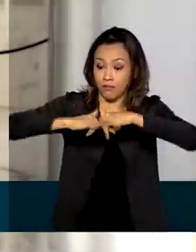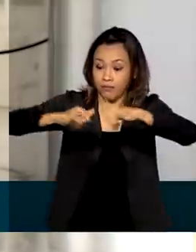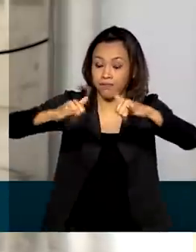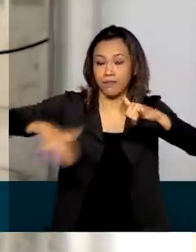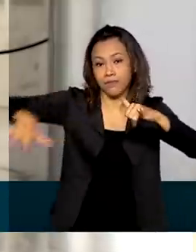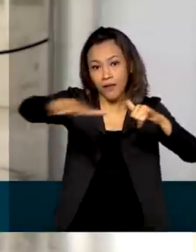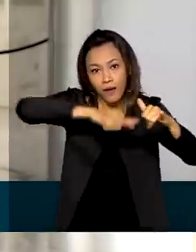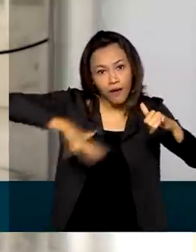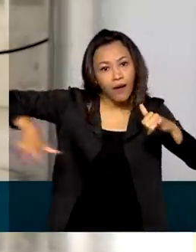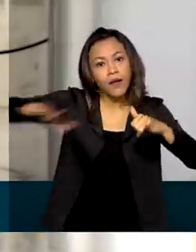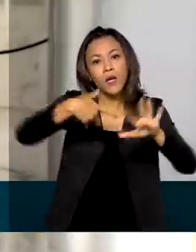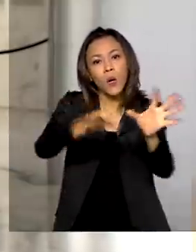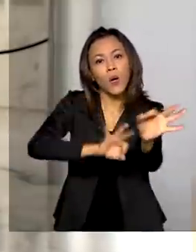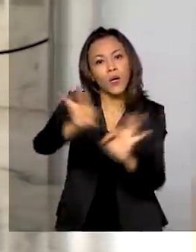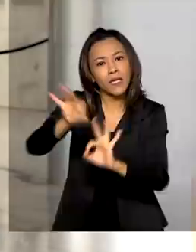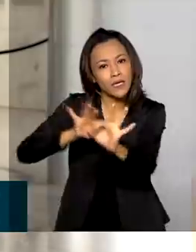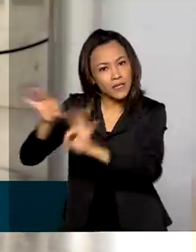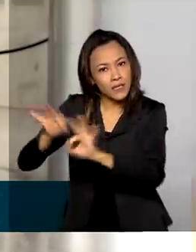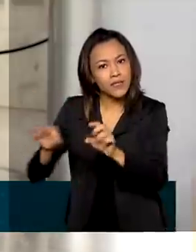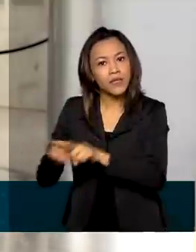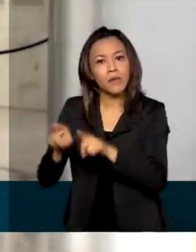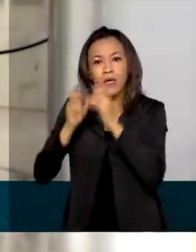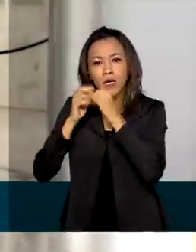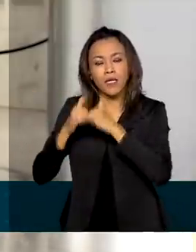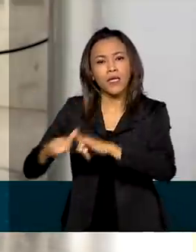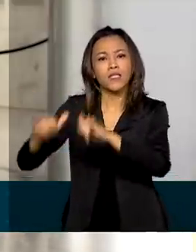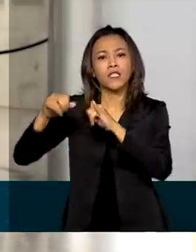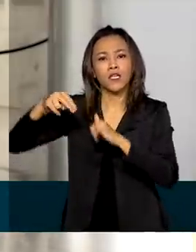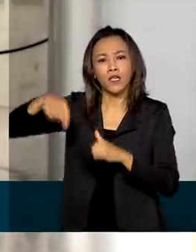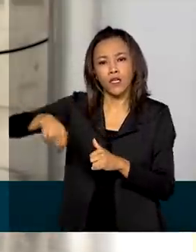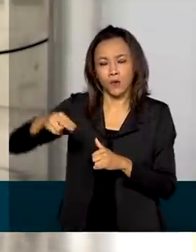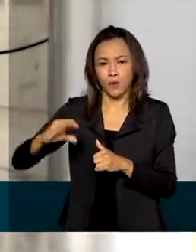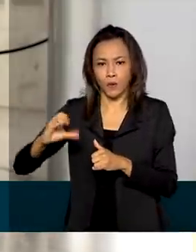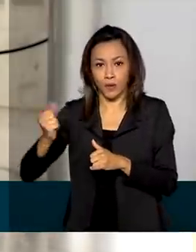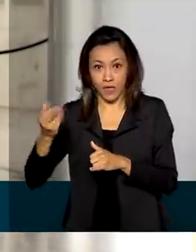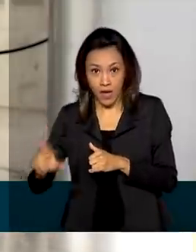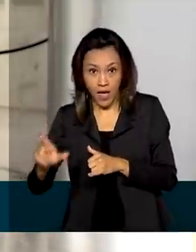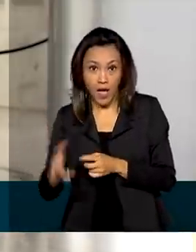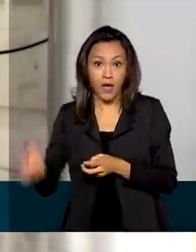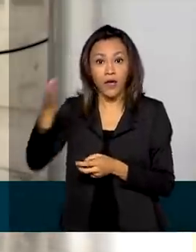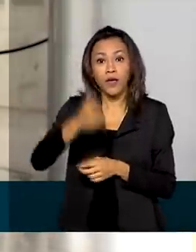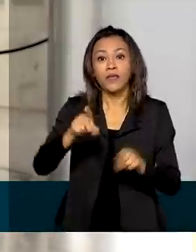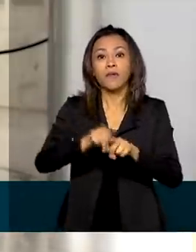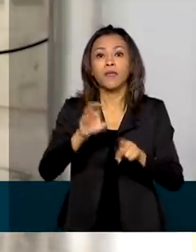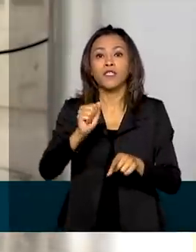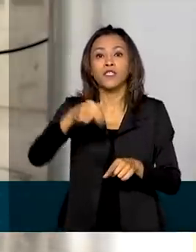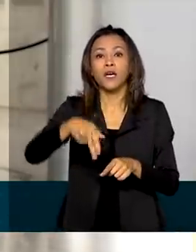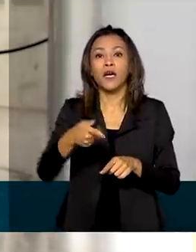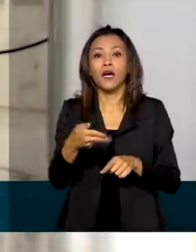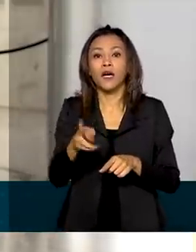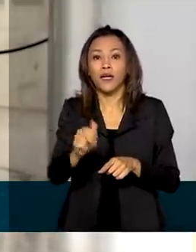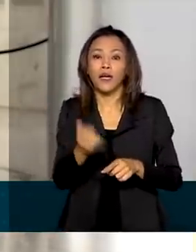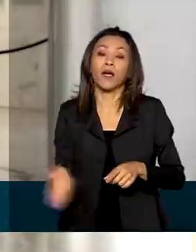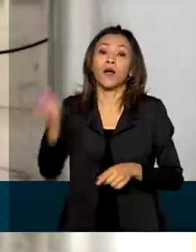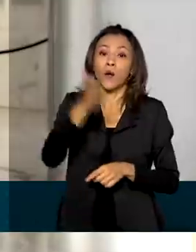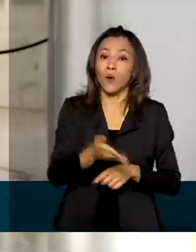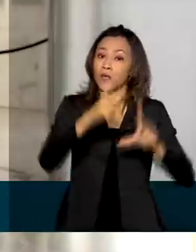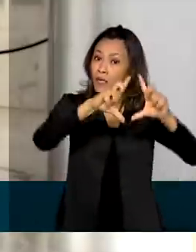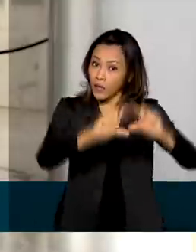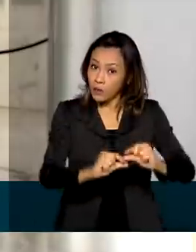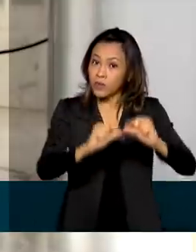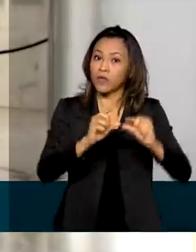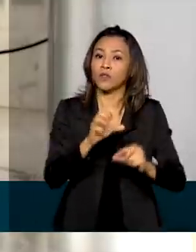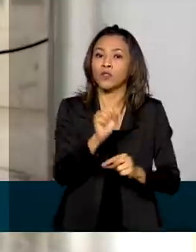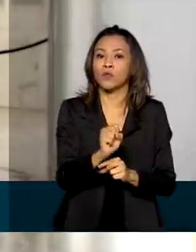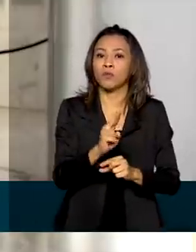organização do segmento de energia nuclear e a conclusão do projeto de ANGRA 3. Outra medida é a redução dos subsídios, que hoje